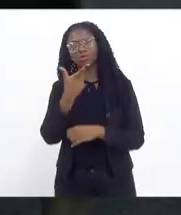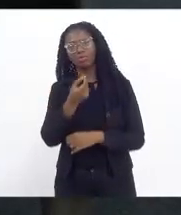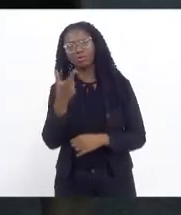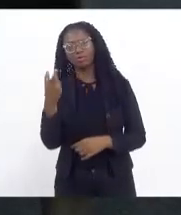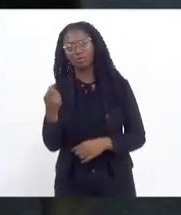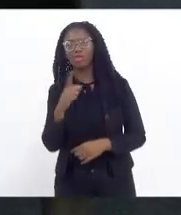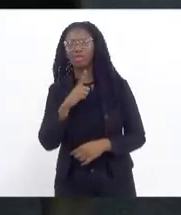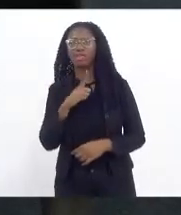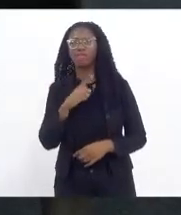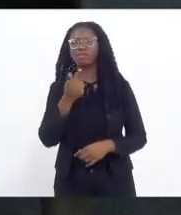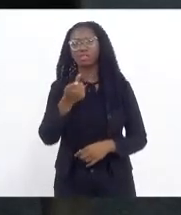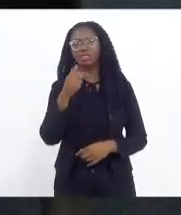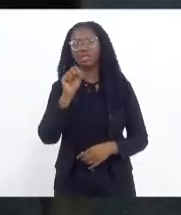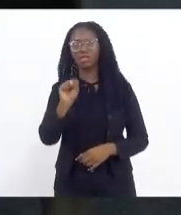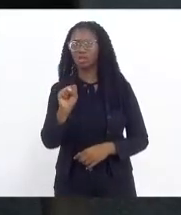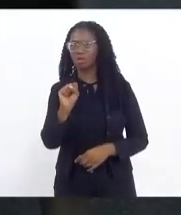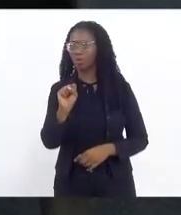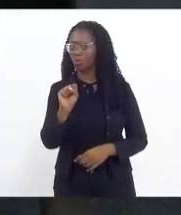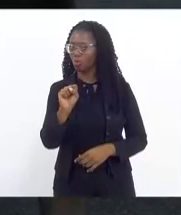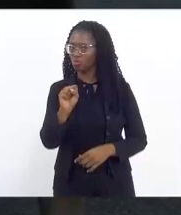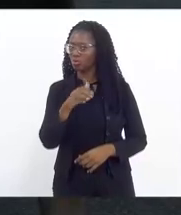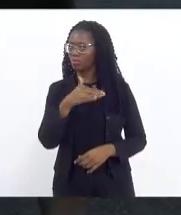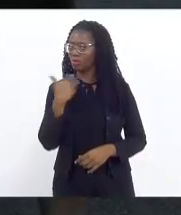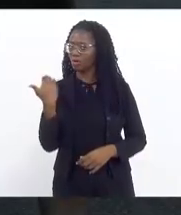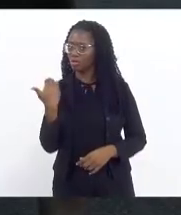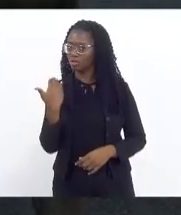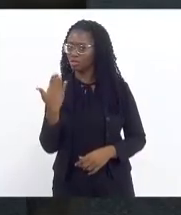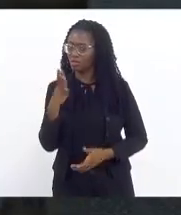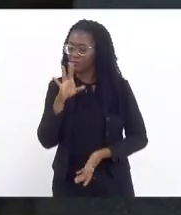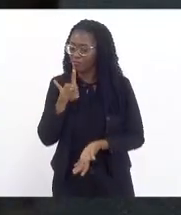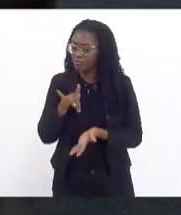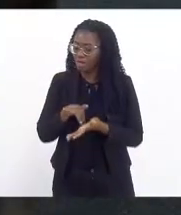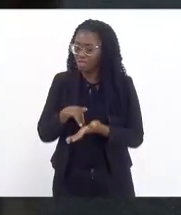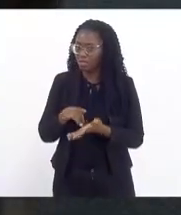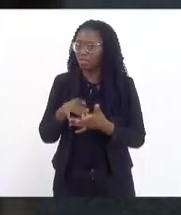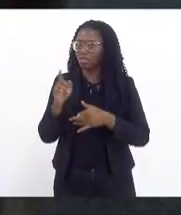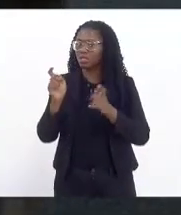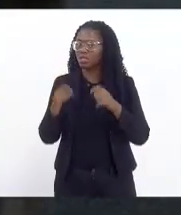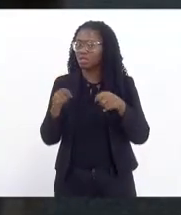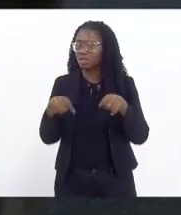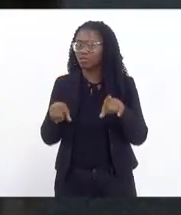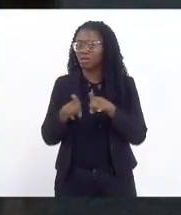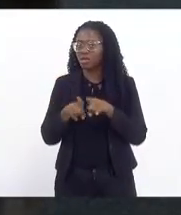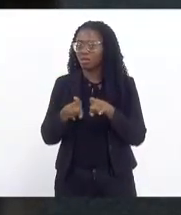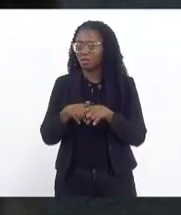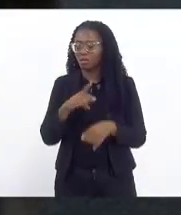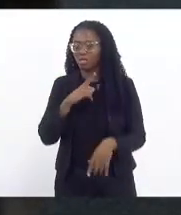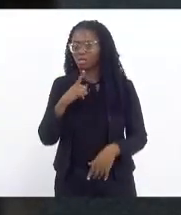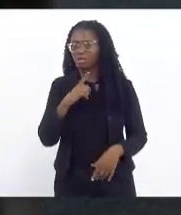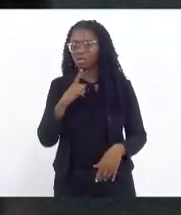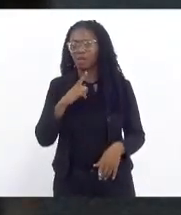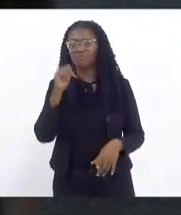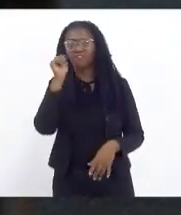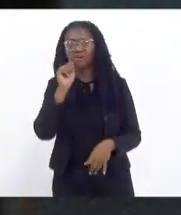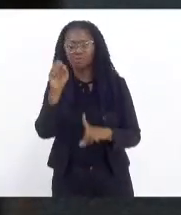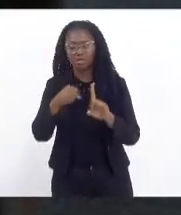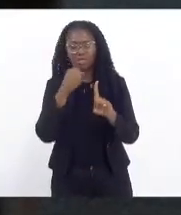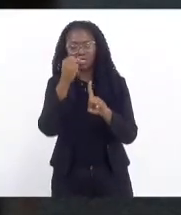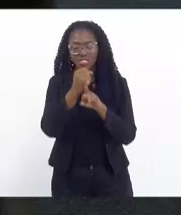homicídios. É fato que pode haver também no crime de feminicídio uma